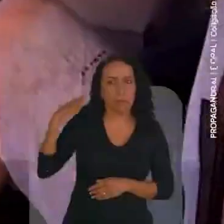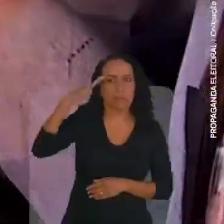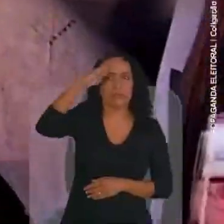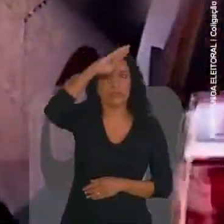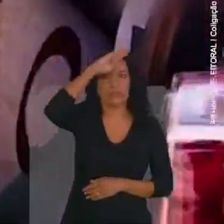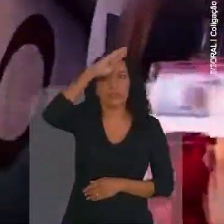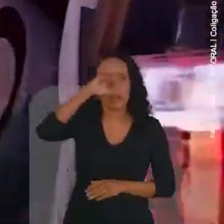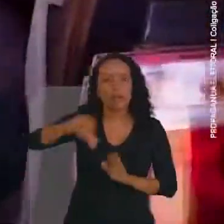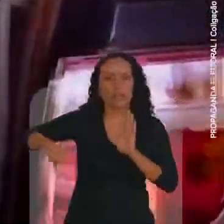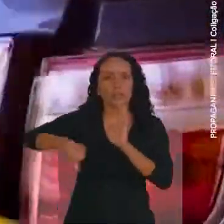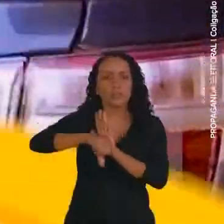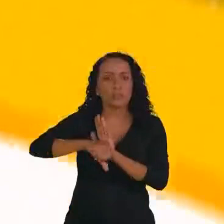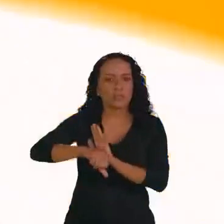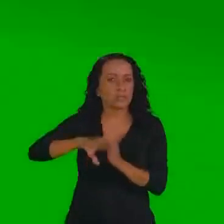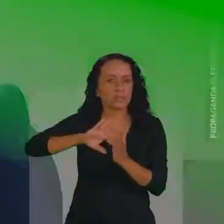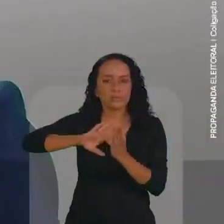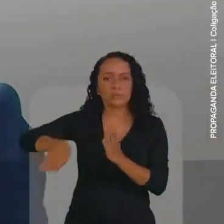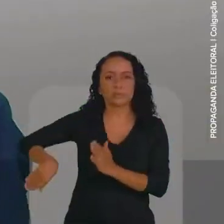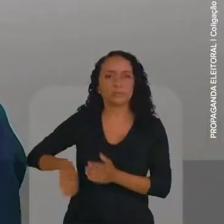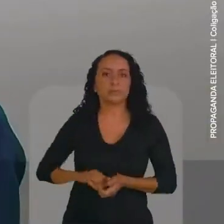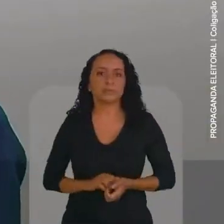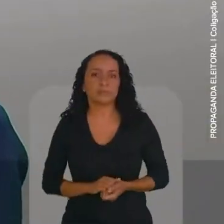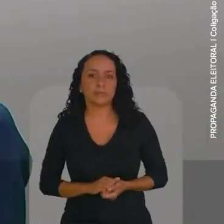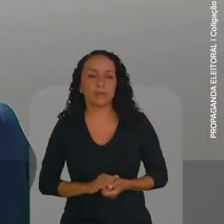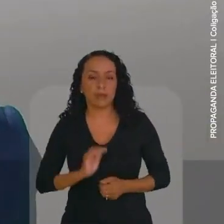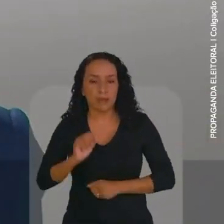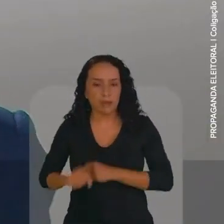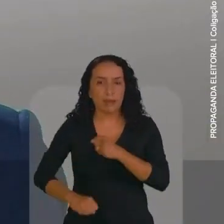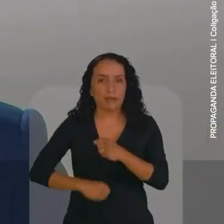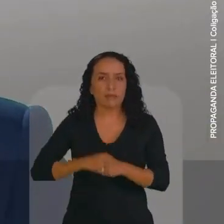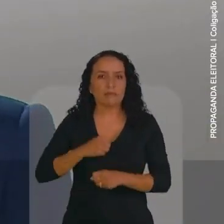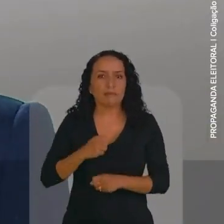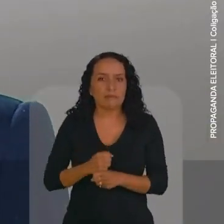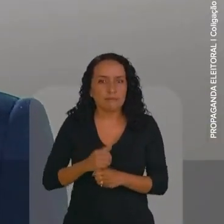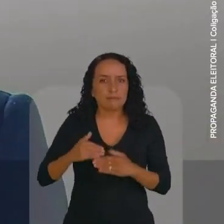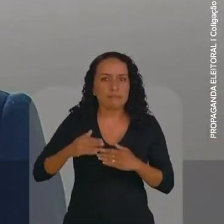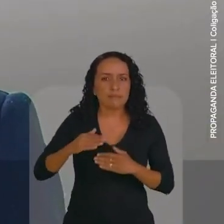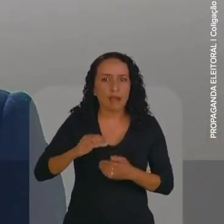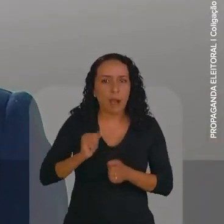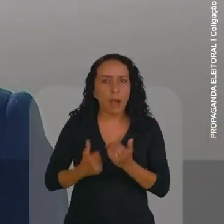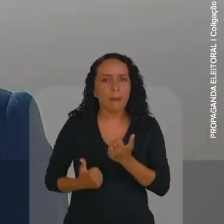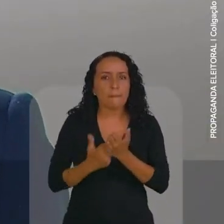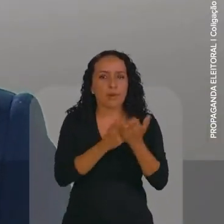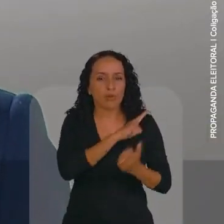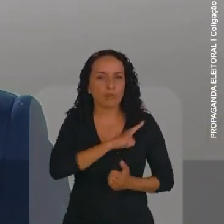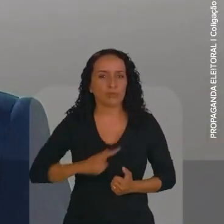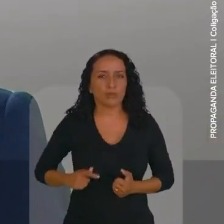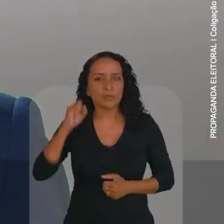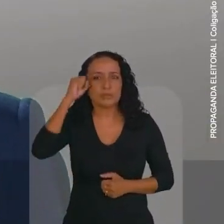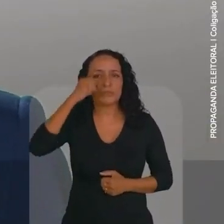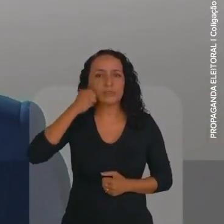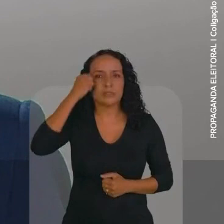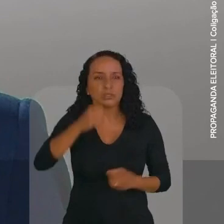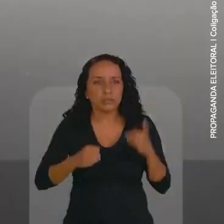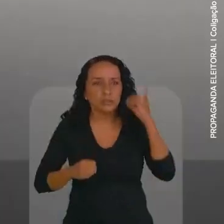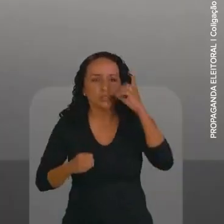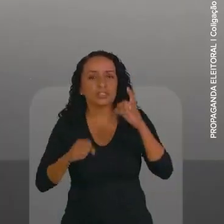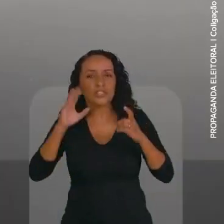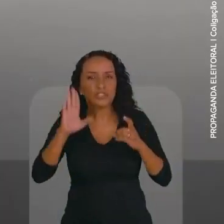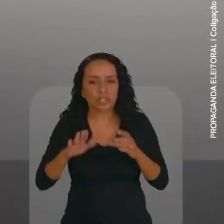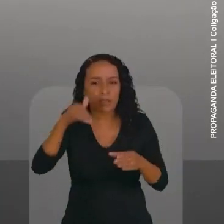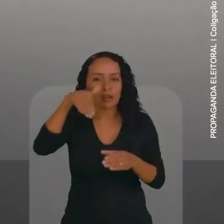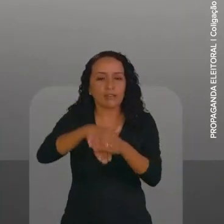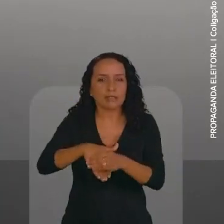o crime não compensa. E no próximo mandato, com o apoio dos deputados e senadores que o Brasil já elegeu,